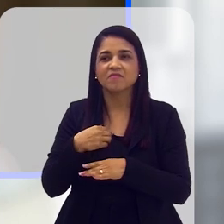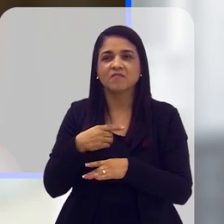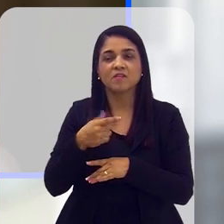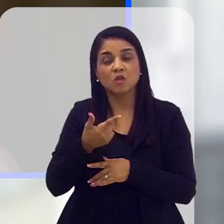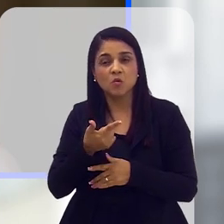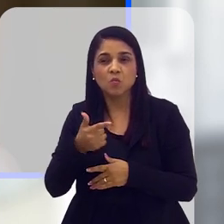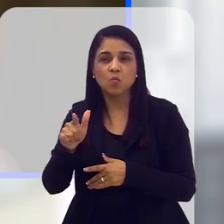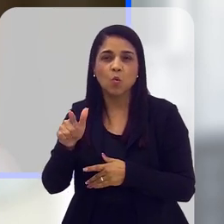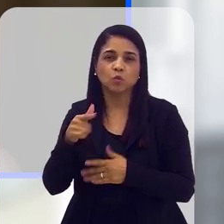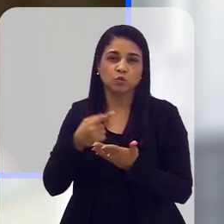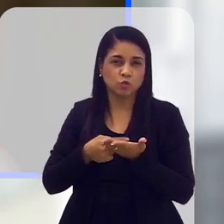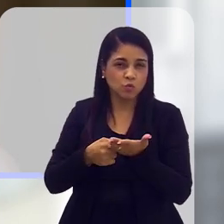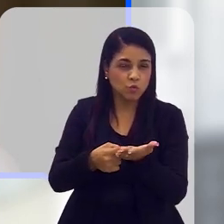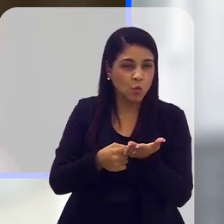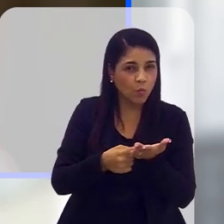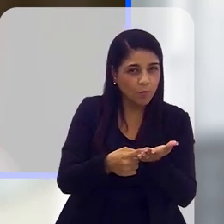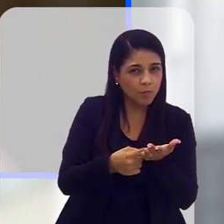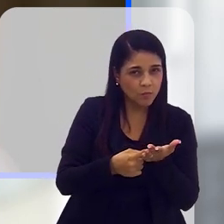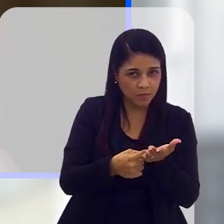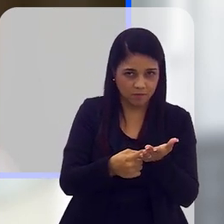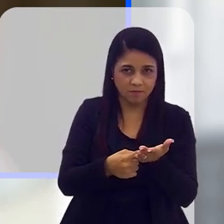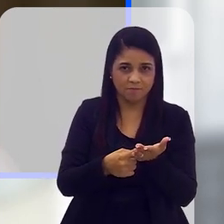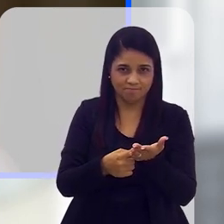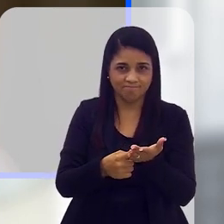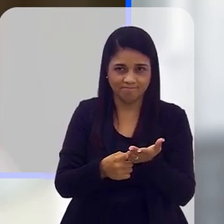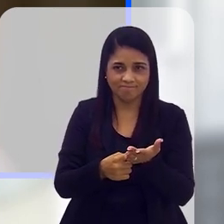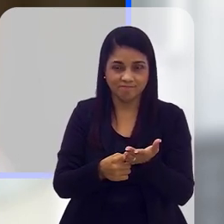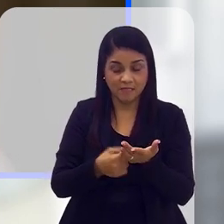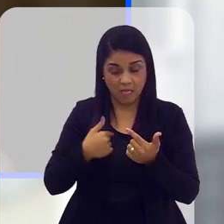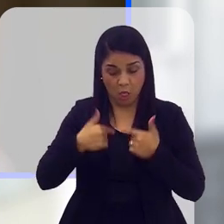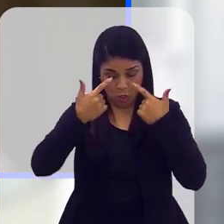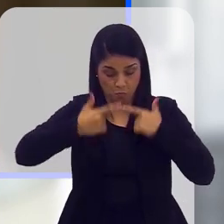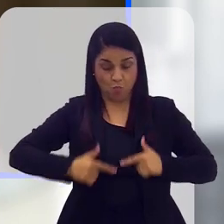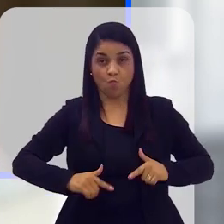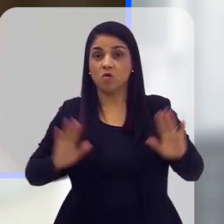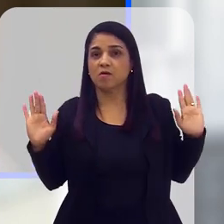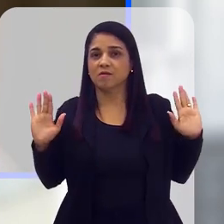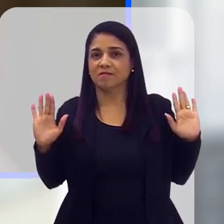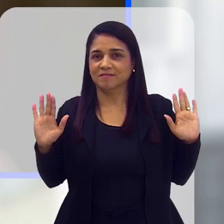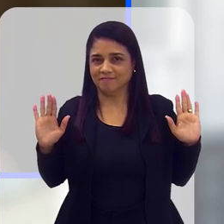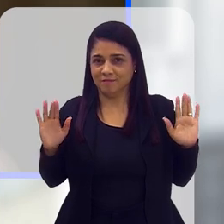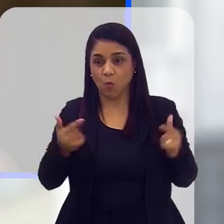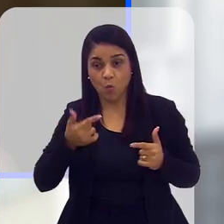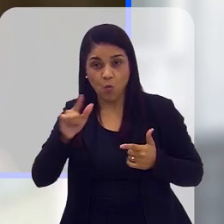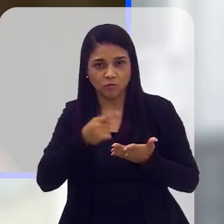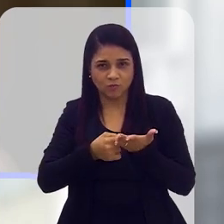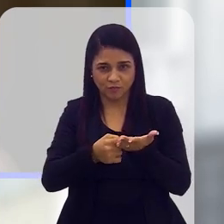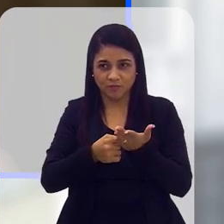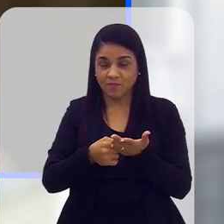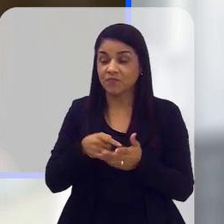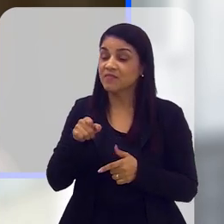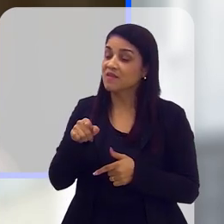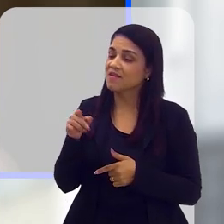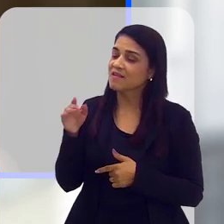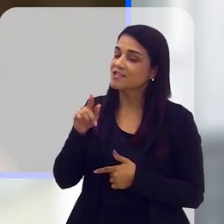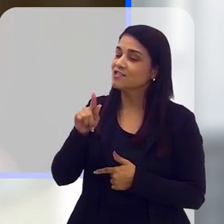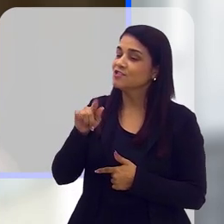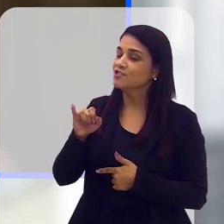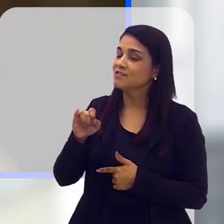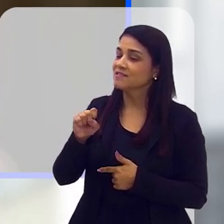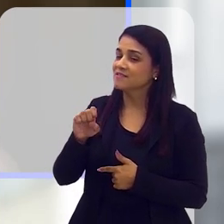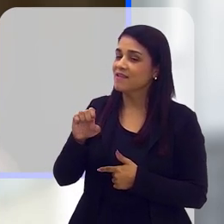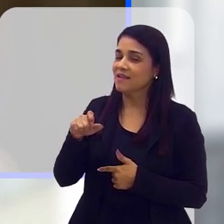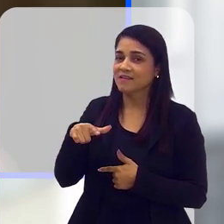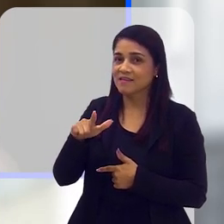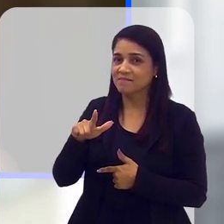para perder o menos possível e fazer com que o outro, de alguma maneira, se comprometa sem que ele se comprometa. Professora Gisele, rapidamente,